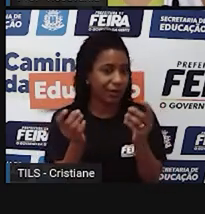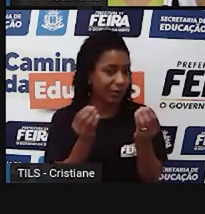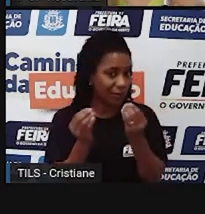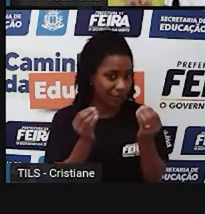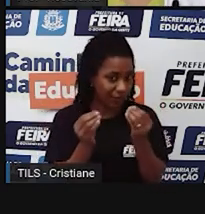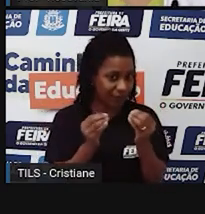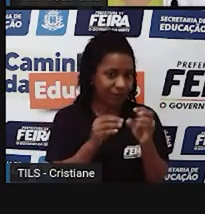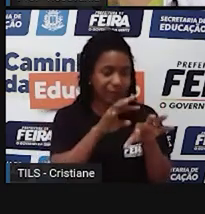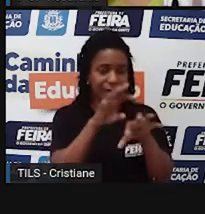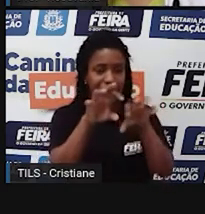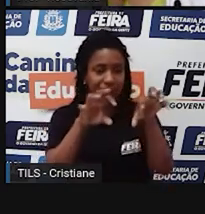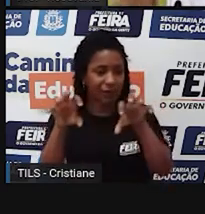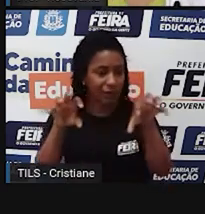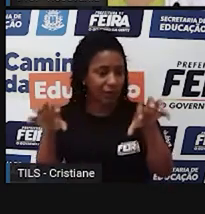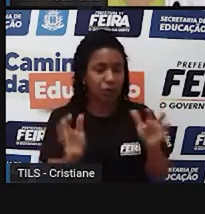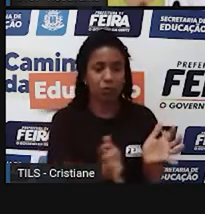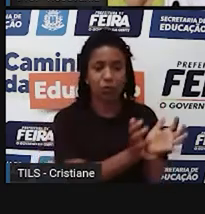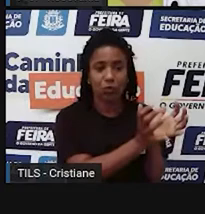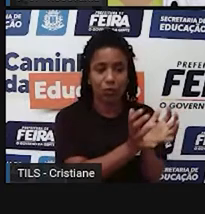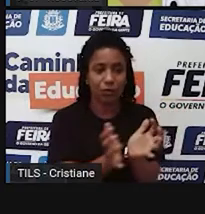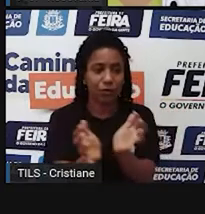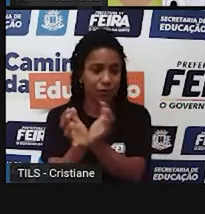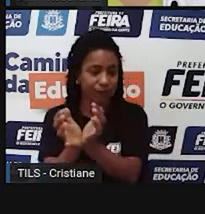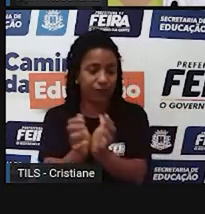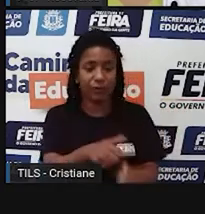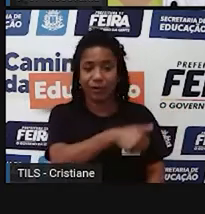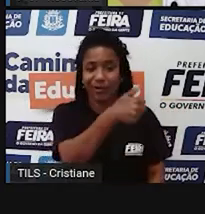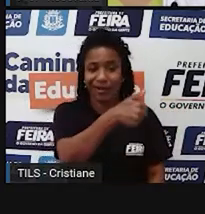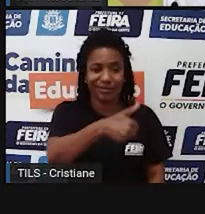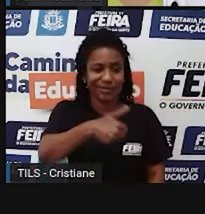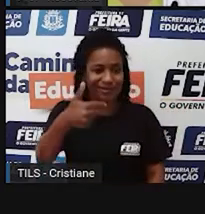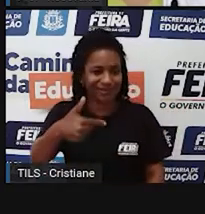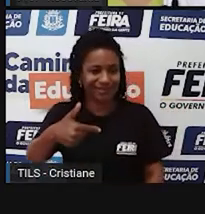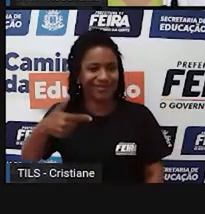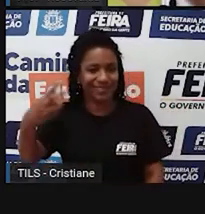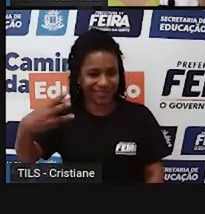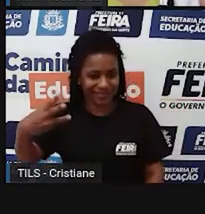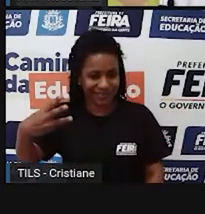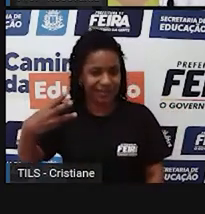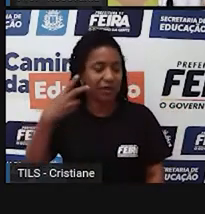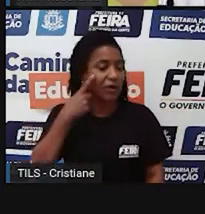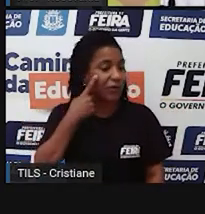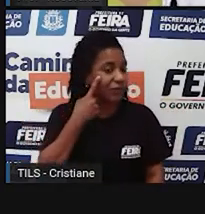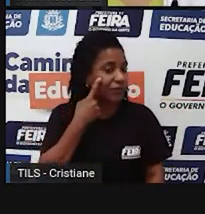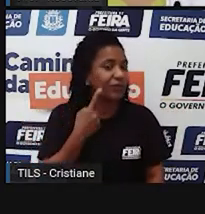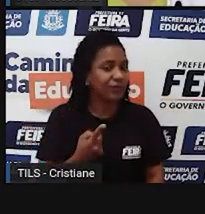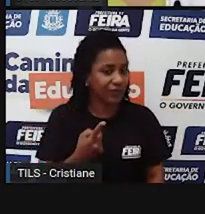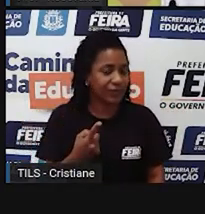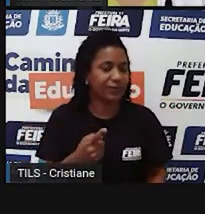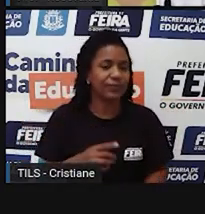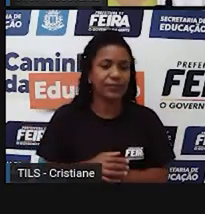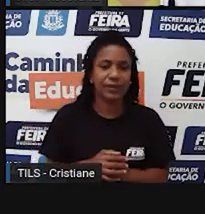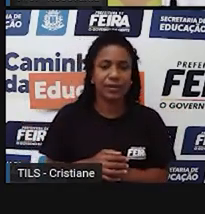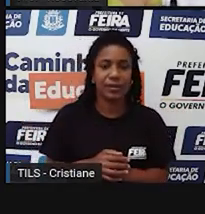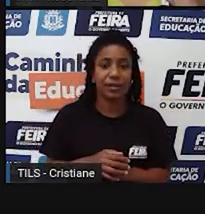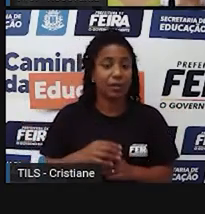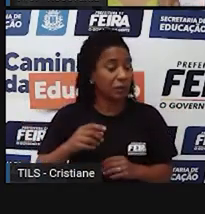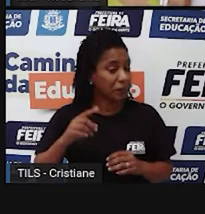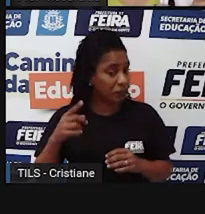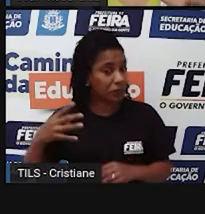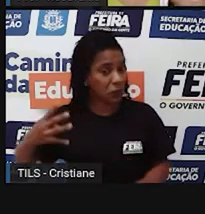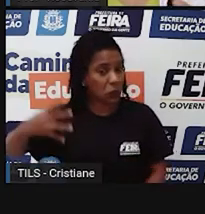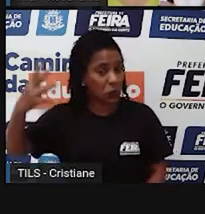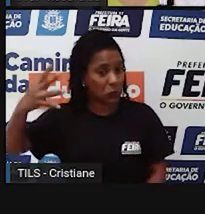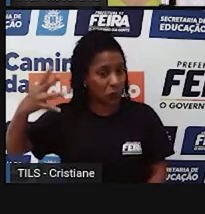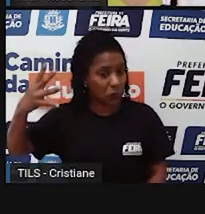Nós temos os setores principais, que é o setor primário, setor secundário, setor terciário. E fala-se muito desse setor quaternário, mas ainda